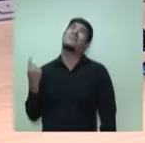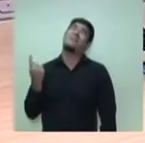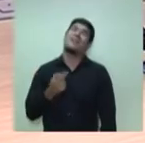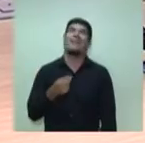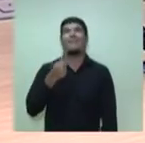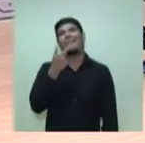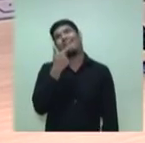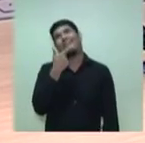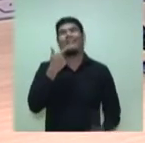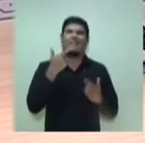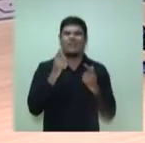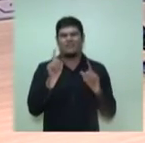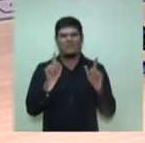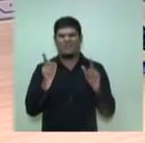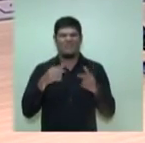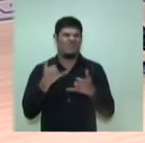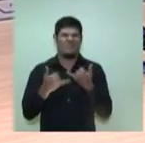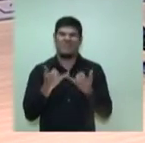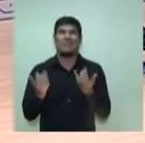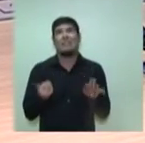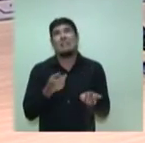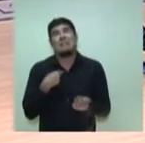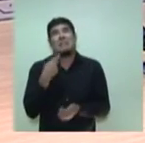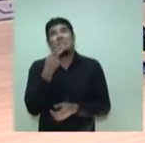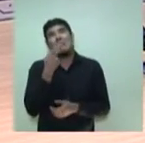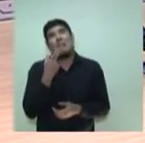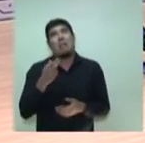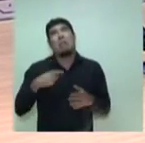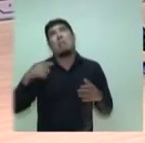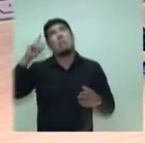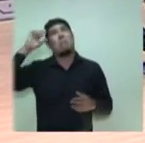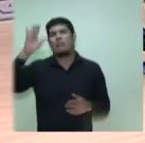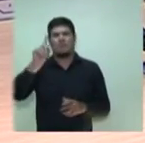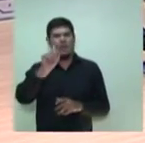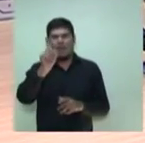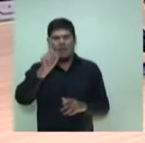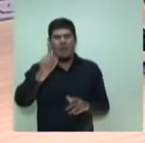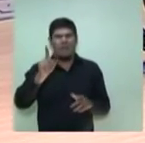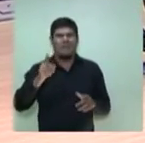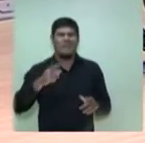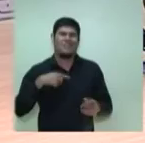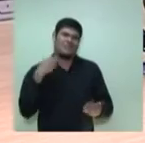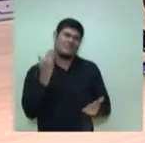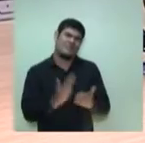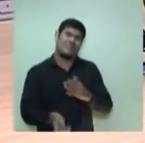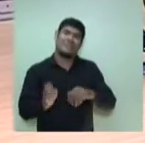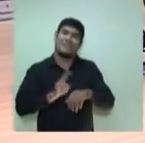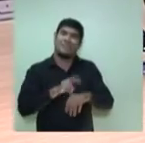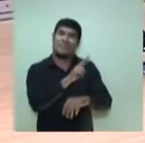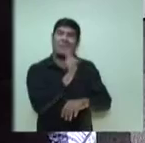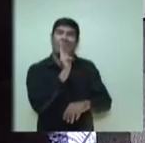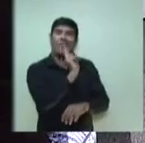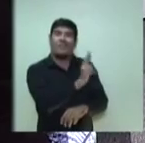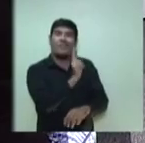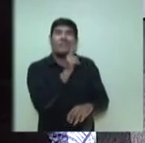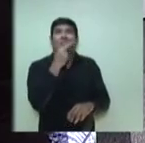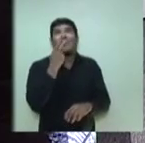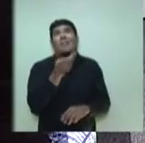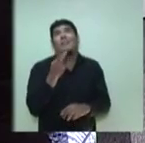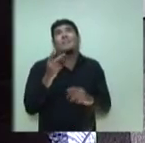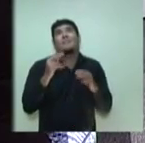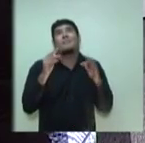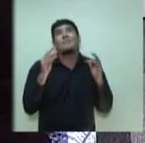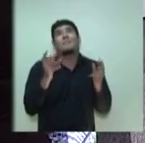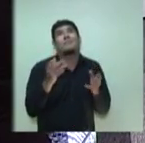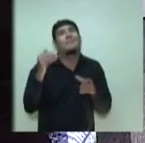gracinha, não vim para cá brincar, dizer que alguém vai levitar. Eu podia até gastar tempo da minha resposta dizendo que tudo isso foi